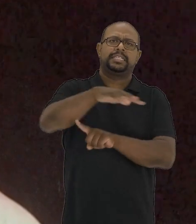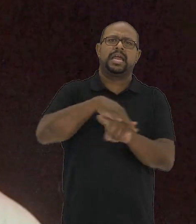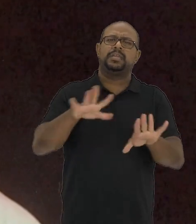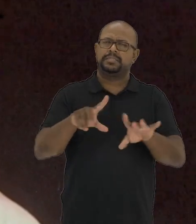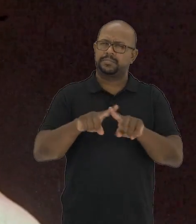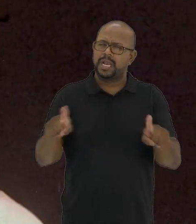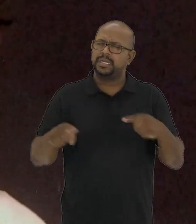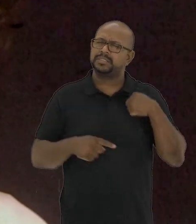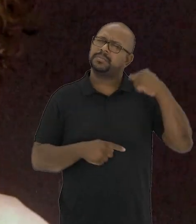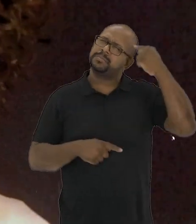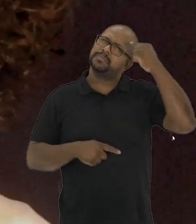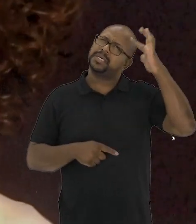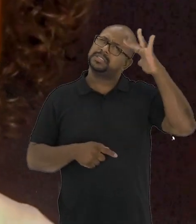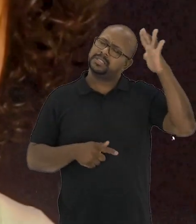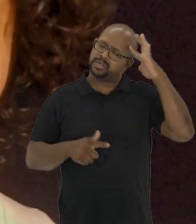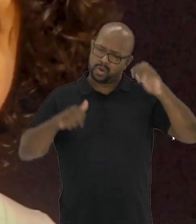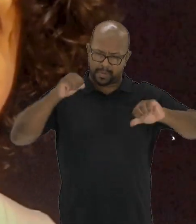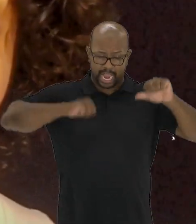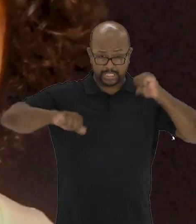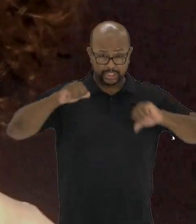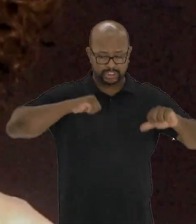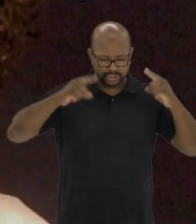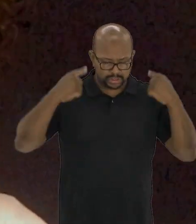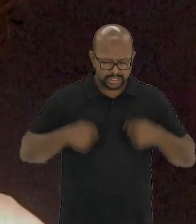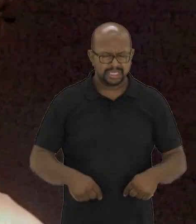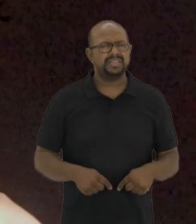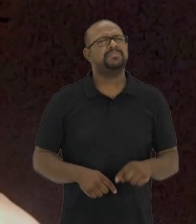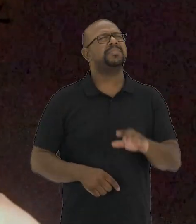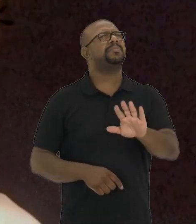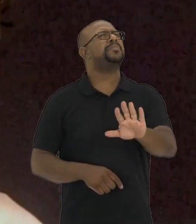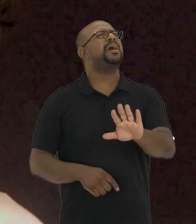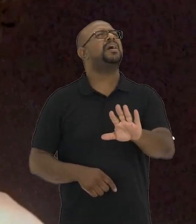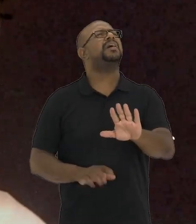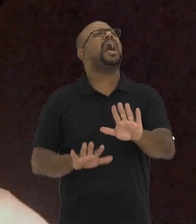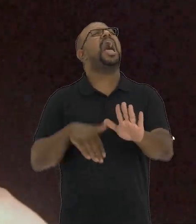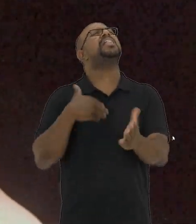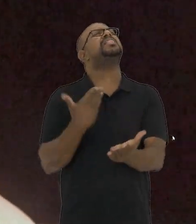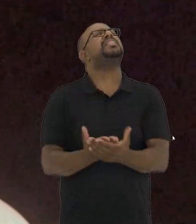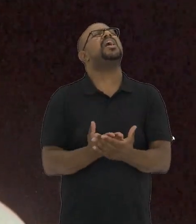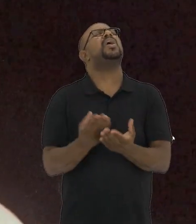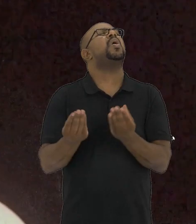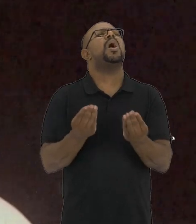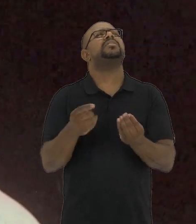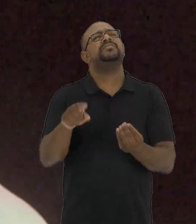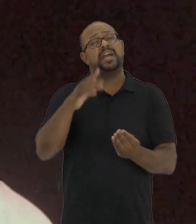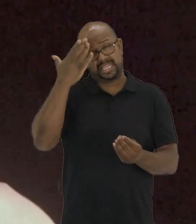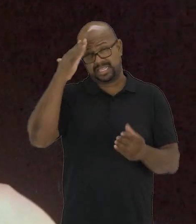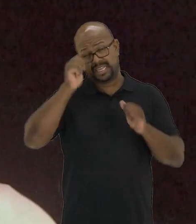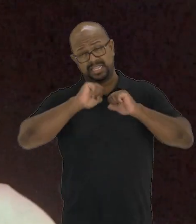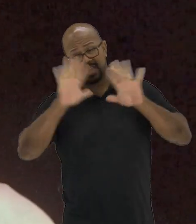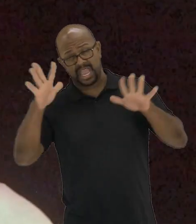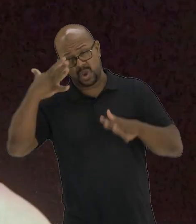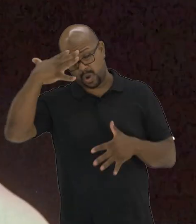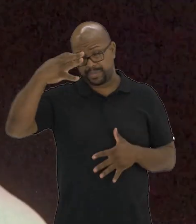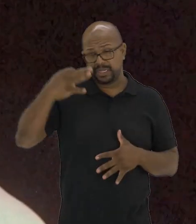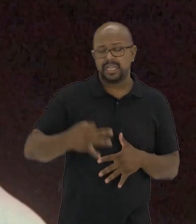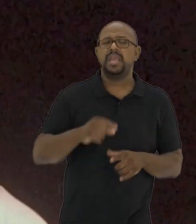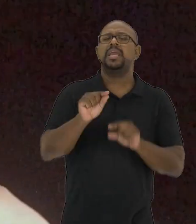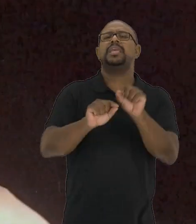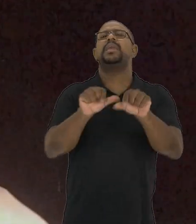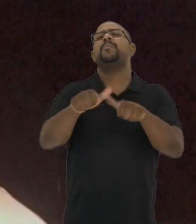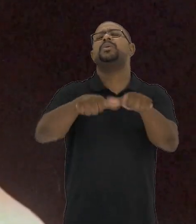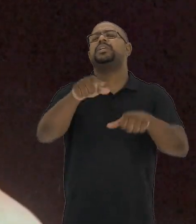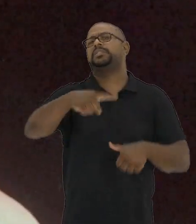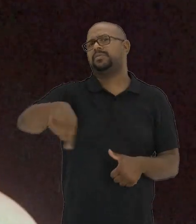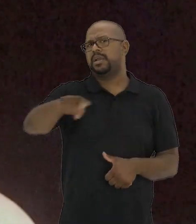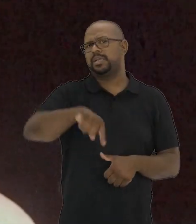Mas, pensando como artista, tenho-me questionado. Até onde iremos entender ou